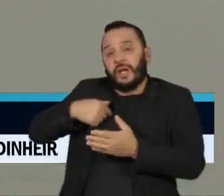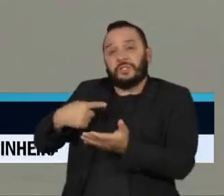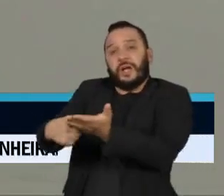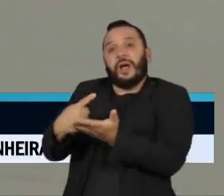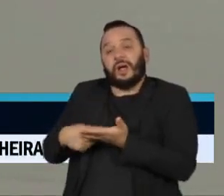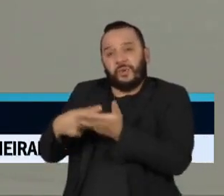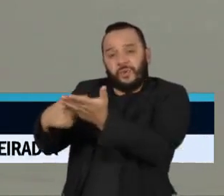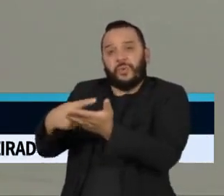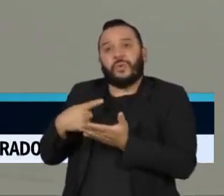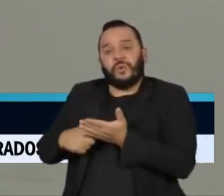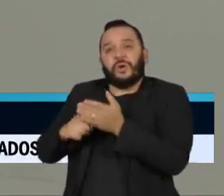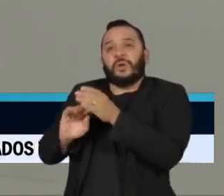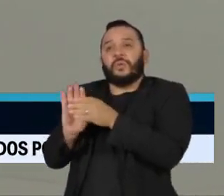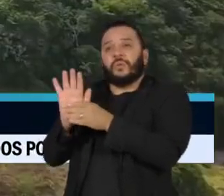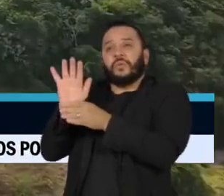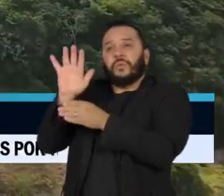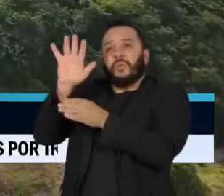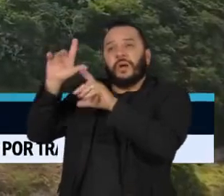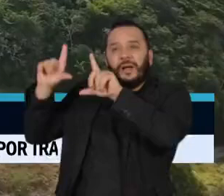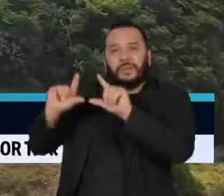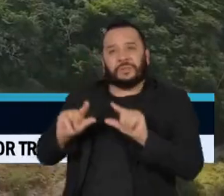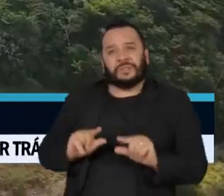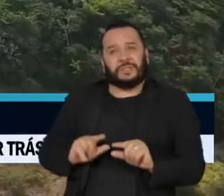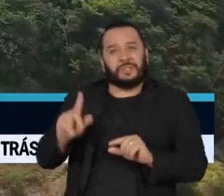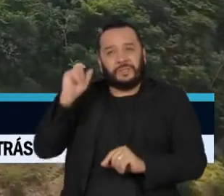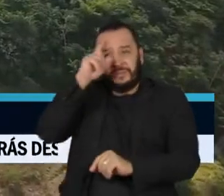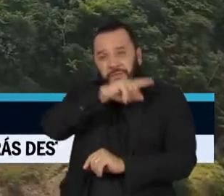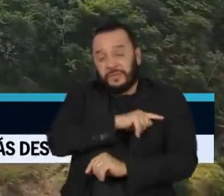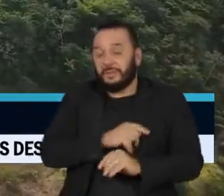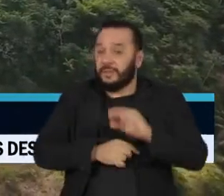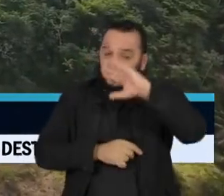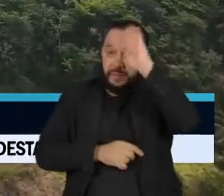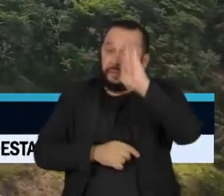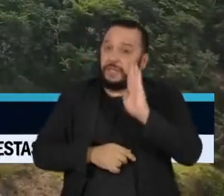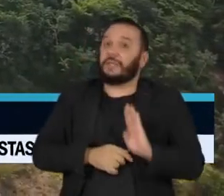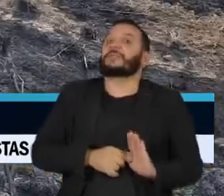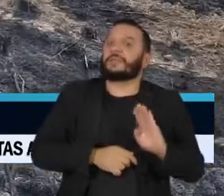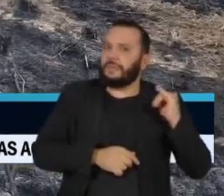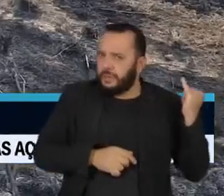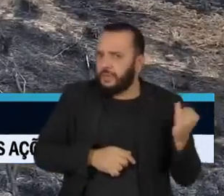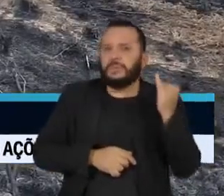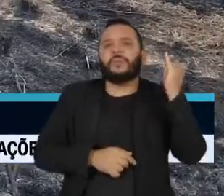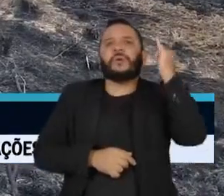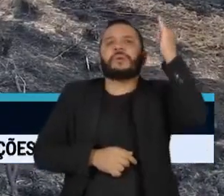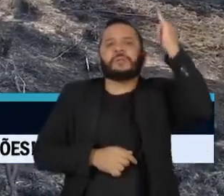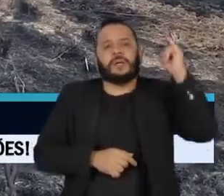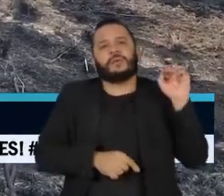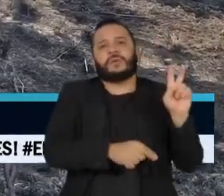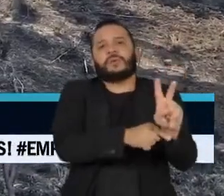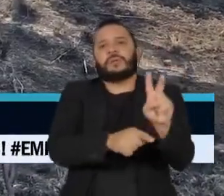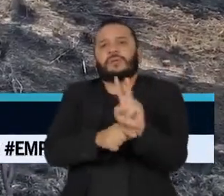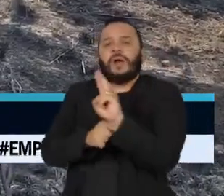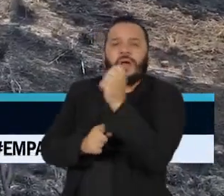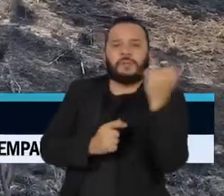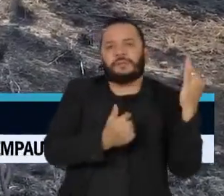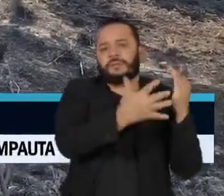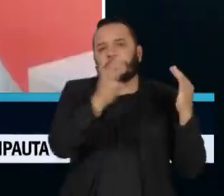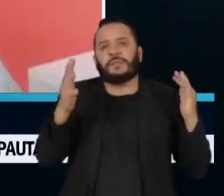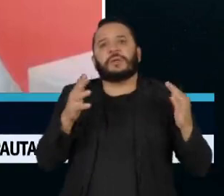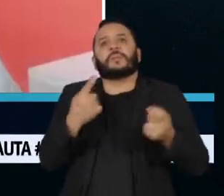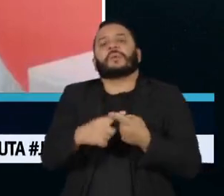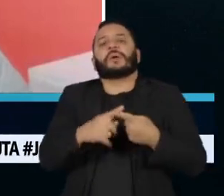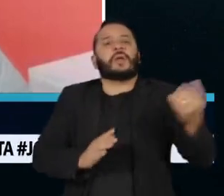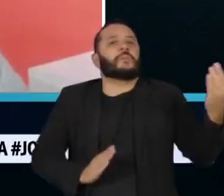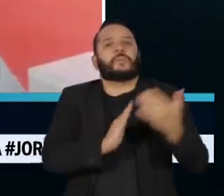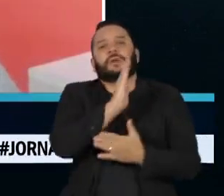acordos de redução de poluentes. E o Brasil pode voltar a ter um papel relevante na questão ambiental com a eleição de Lula.